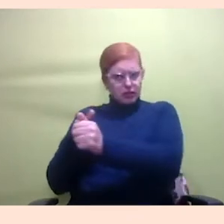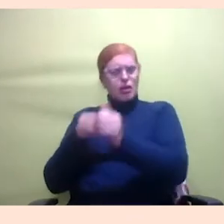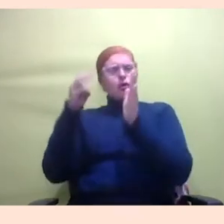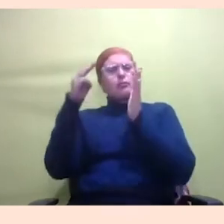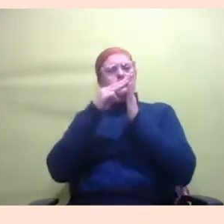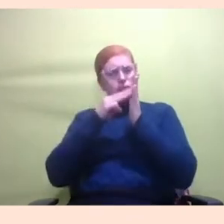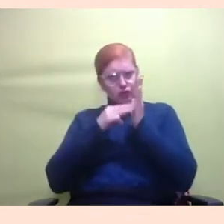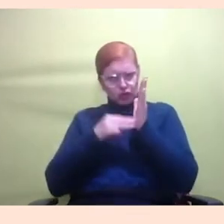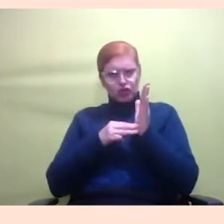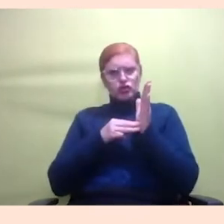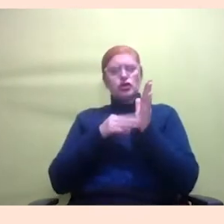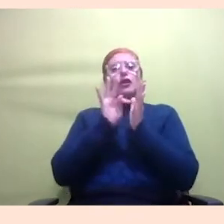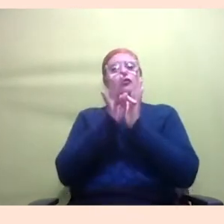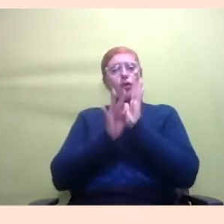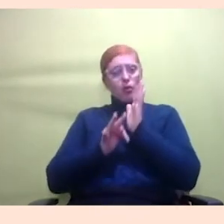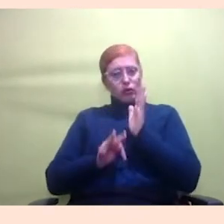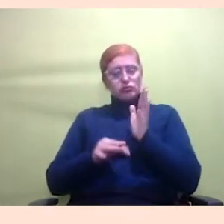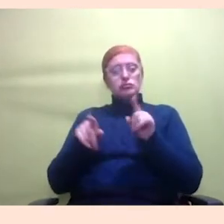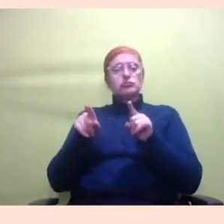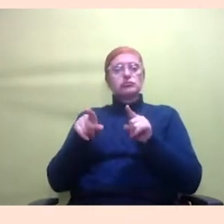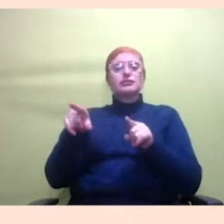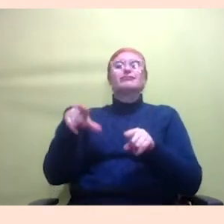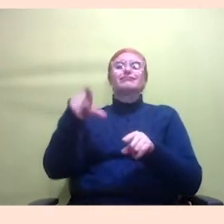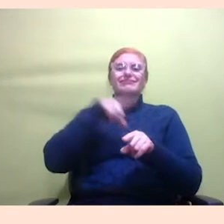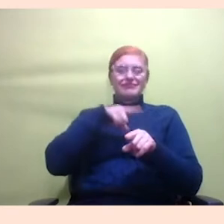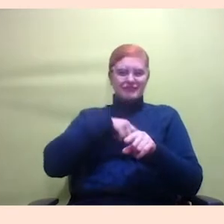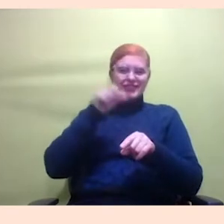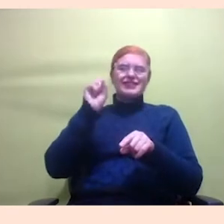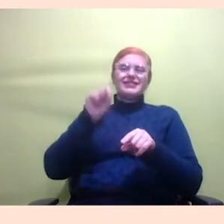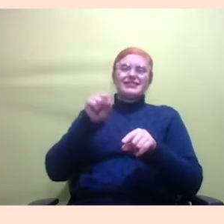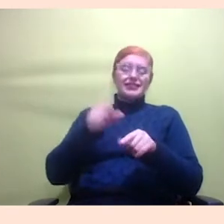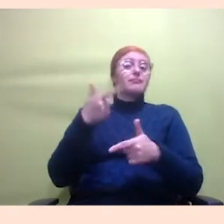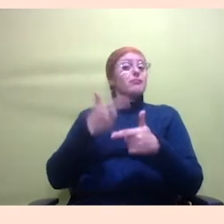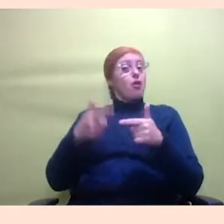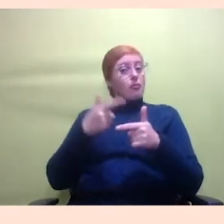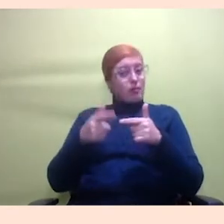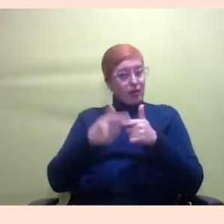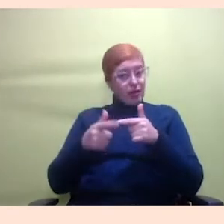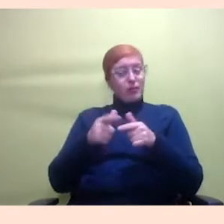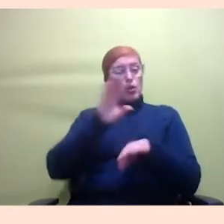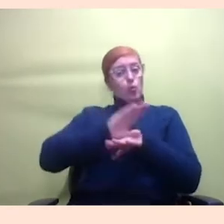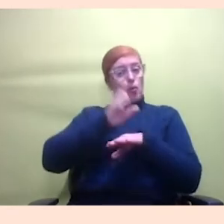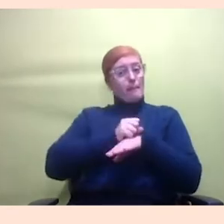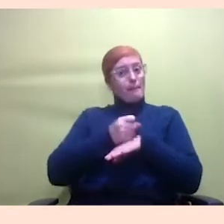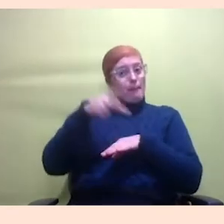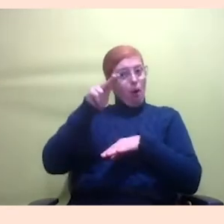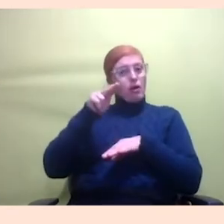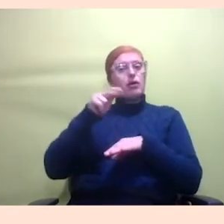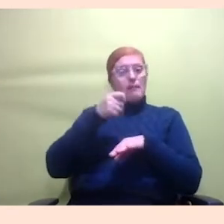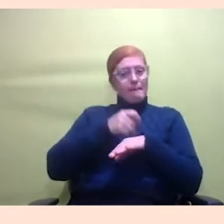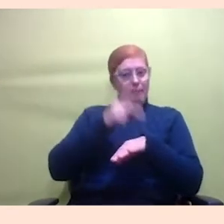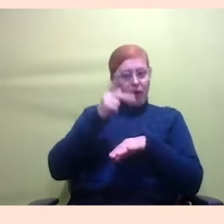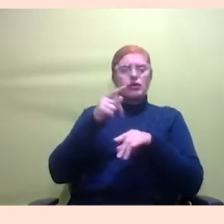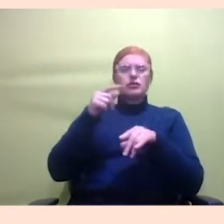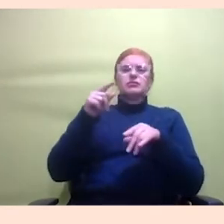parte teórica que a gente vê que há um boicote mesmo da nossa manutenção nos cursos de pós-graduação que é para a gente sair com trabalhos mal feitos